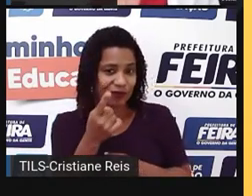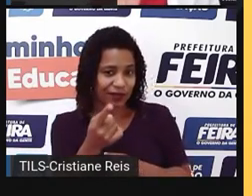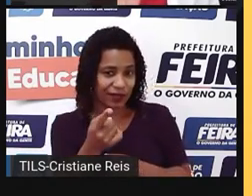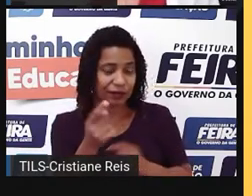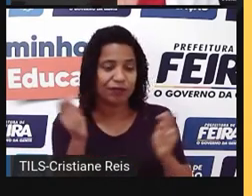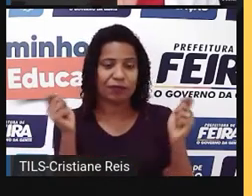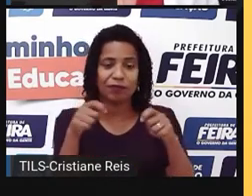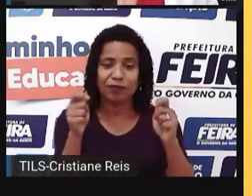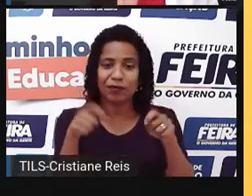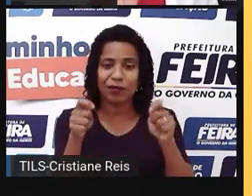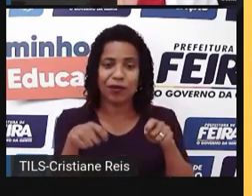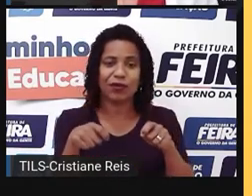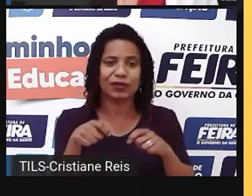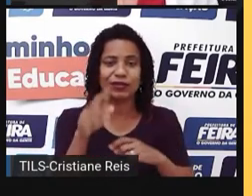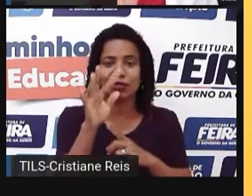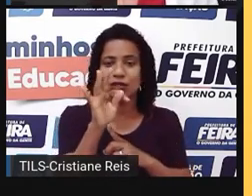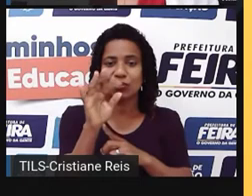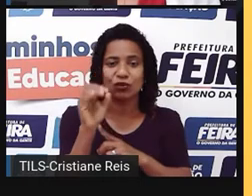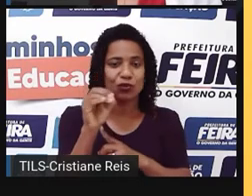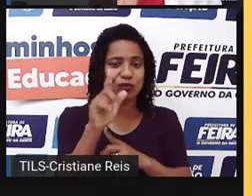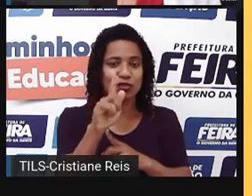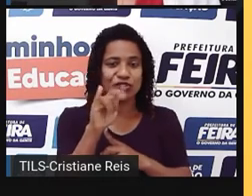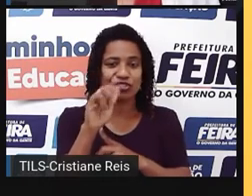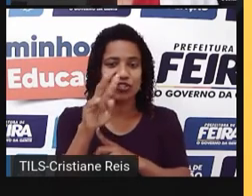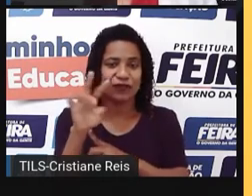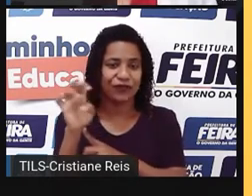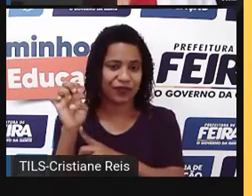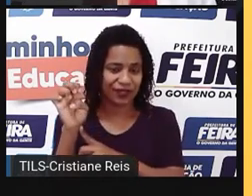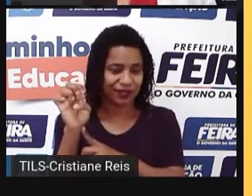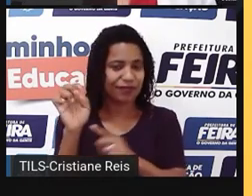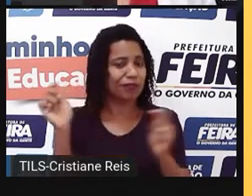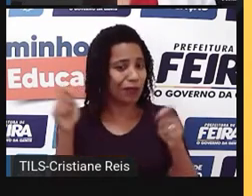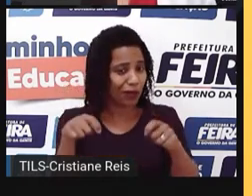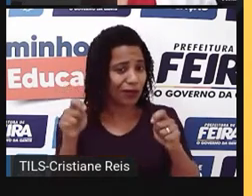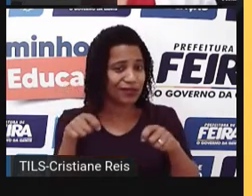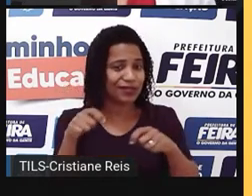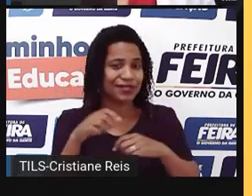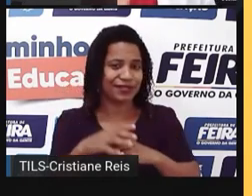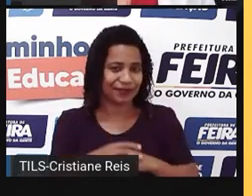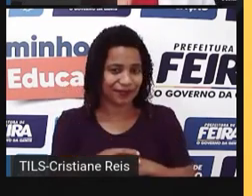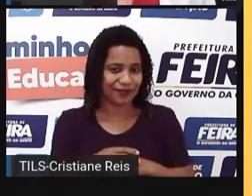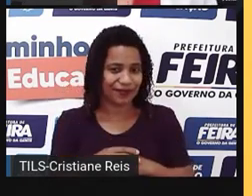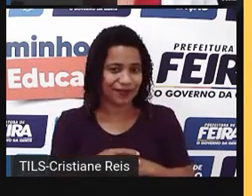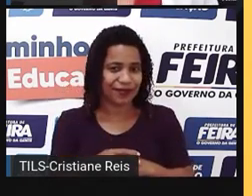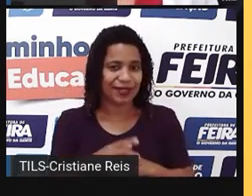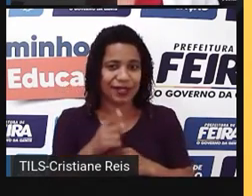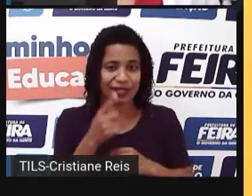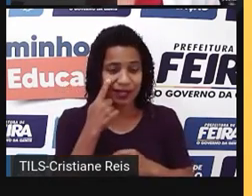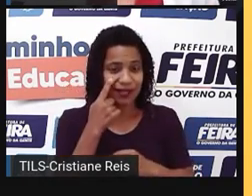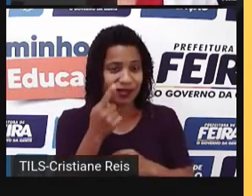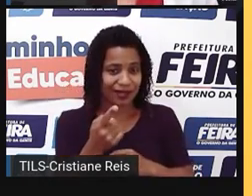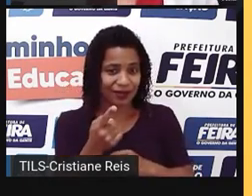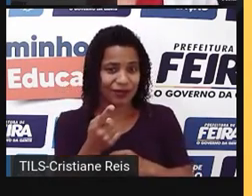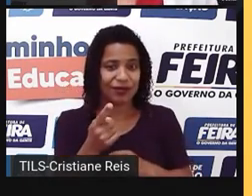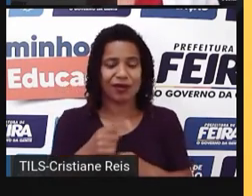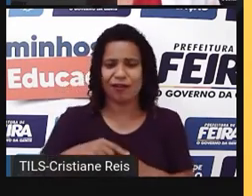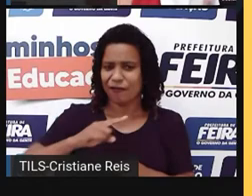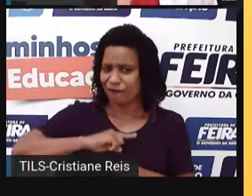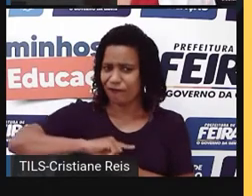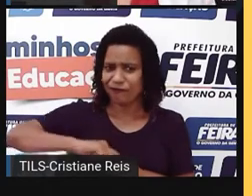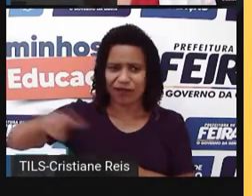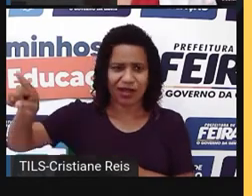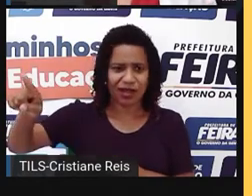pode usar o imperativo para dar ordens. Go away. Stop that. Então, vai embora.